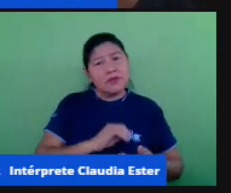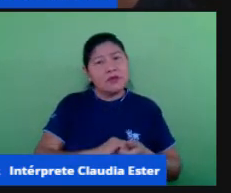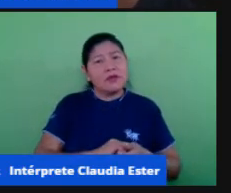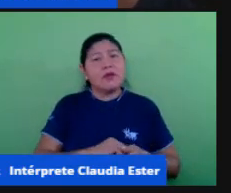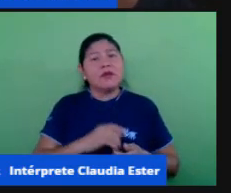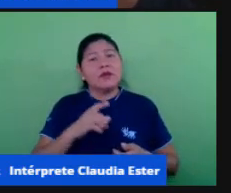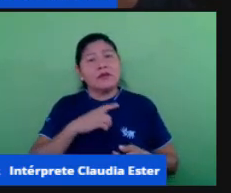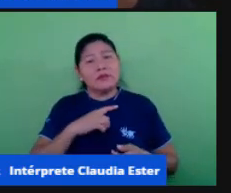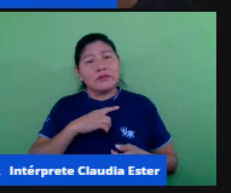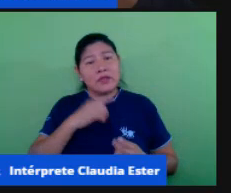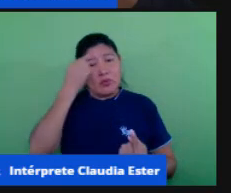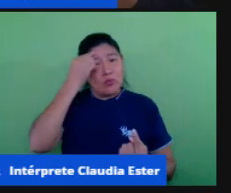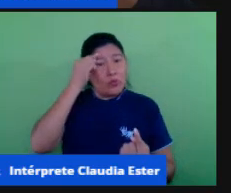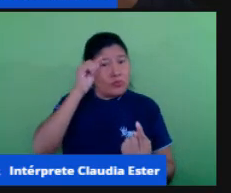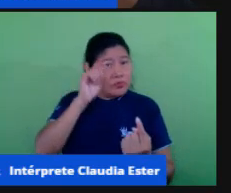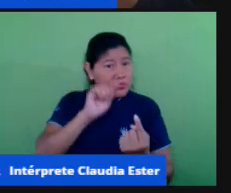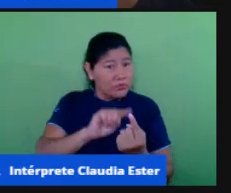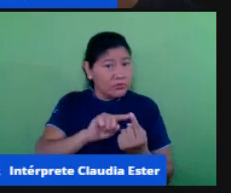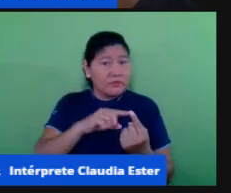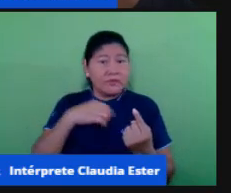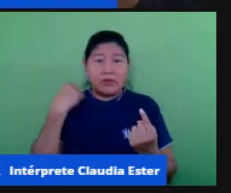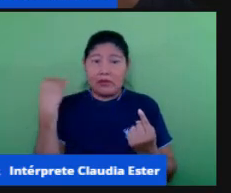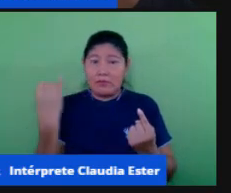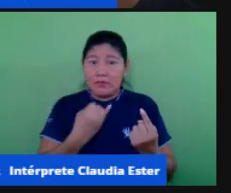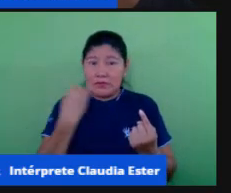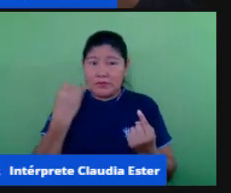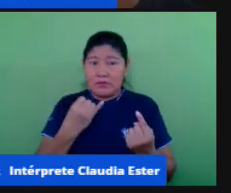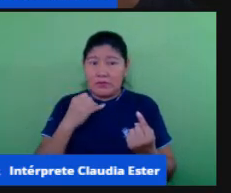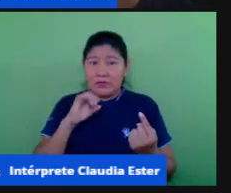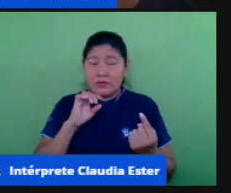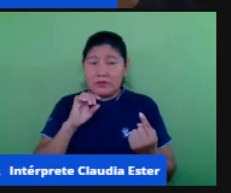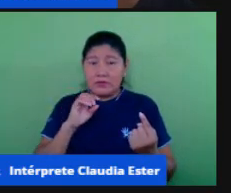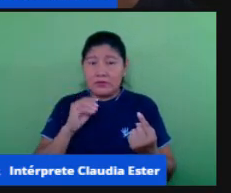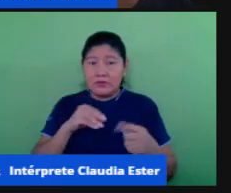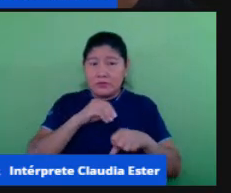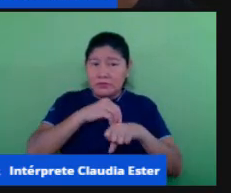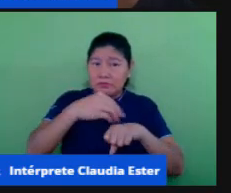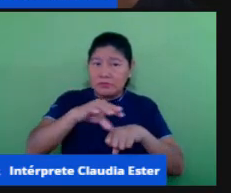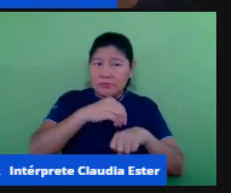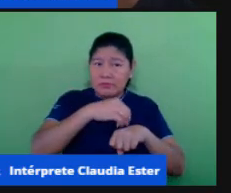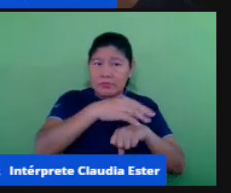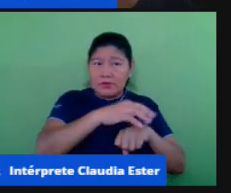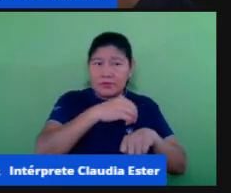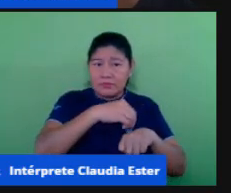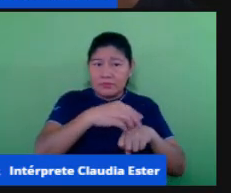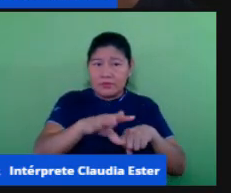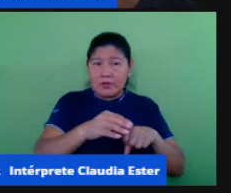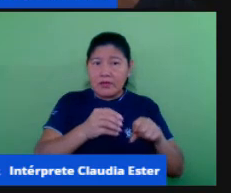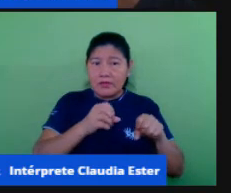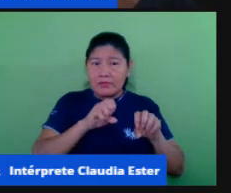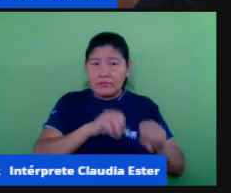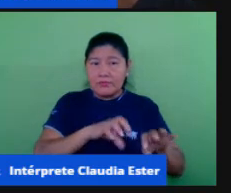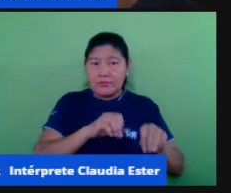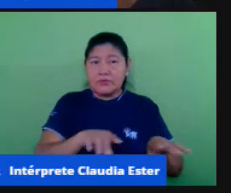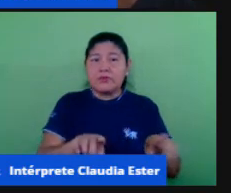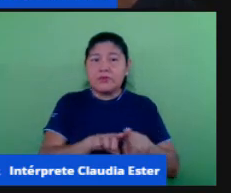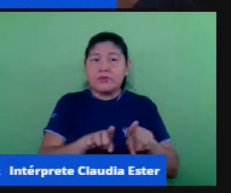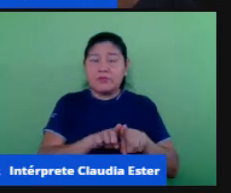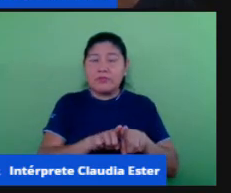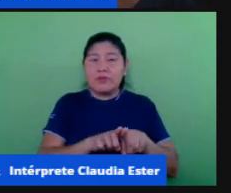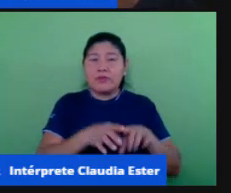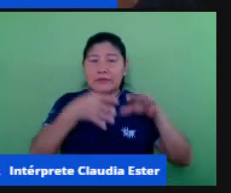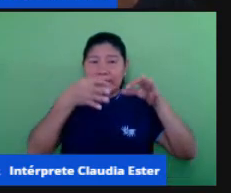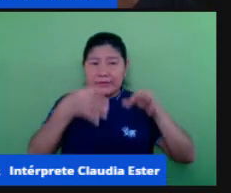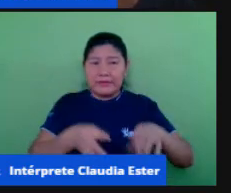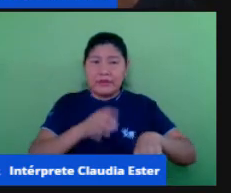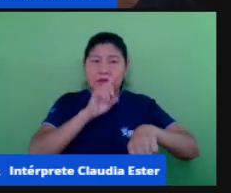principal objetivo além de transmitir o conhecimento mas é estar ali no seu período de aula no